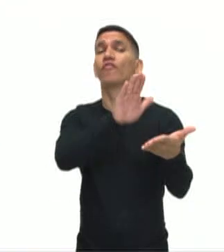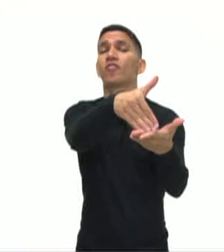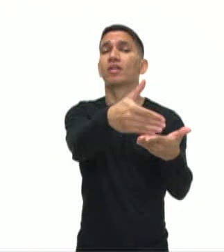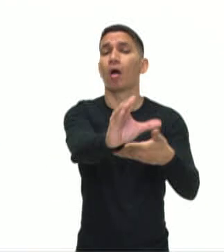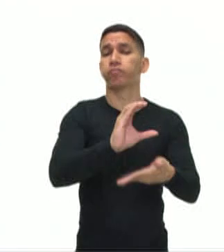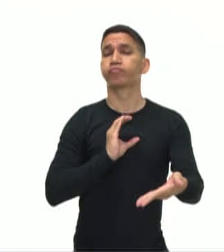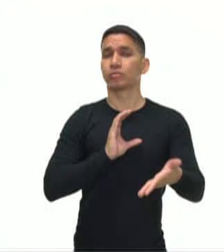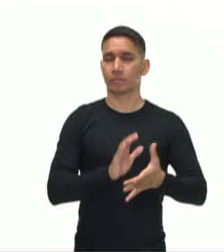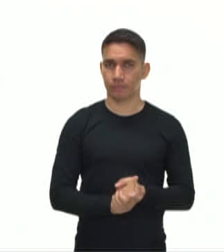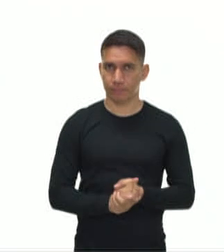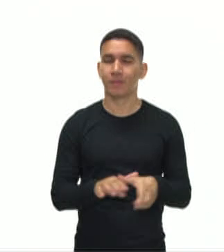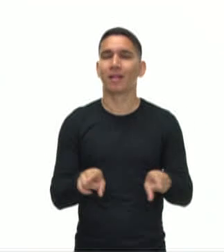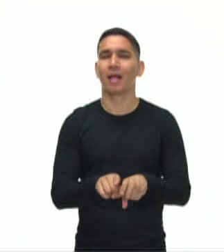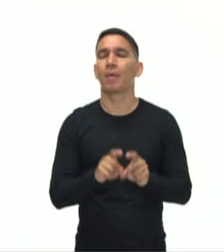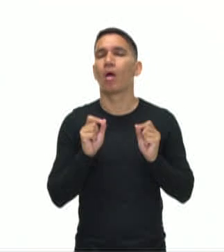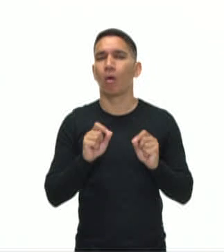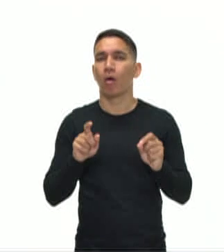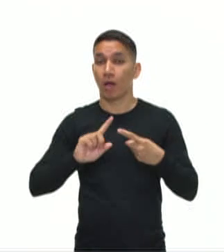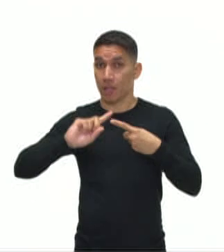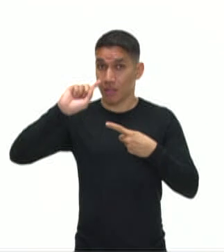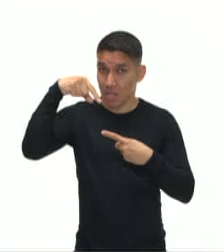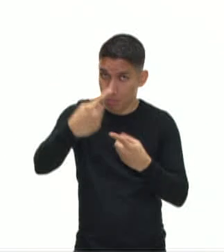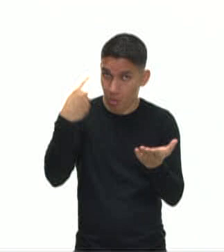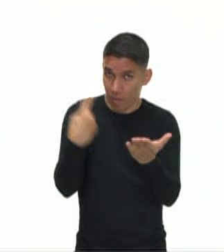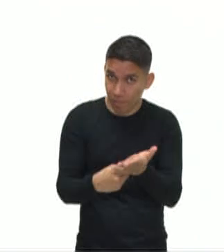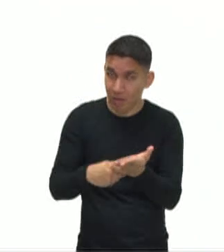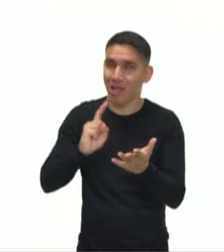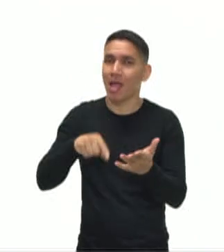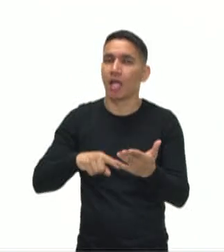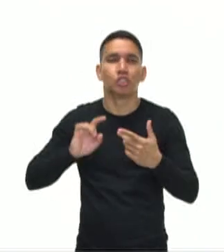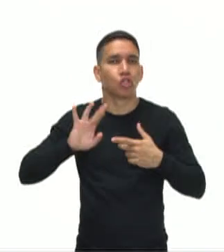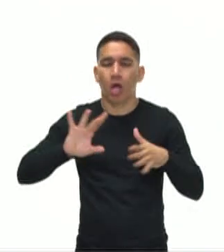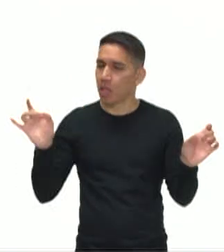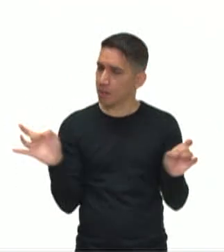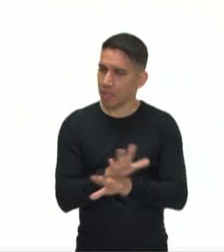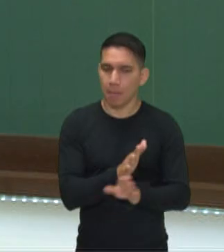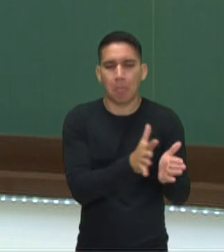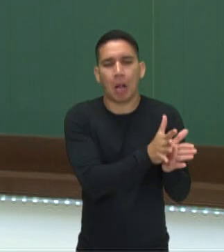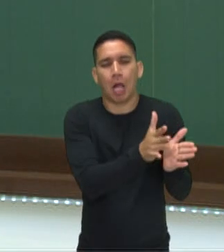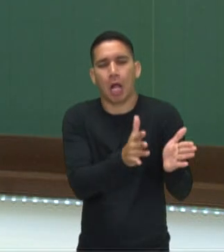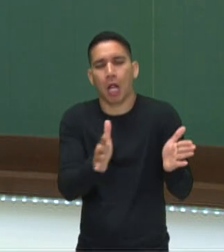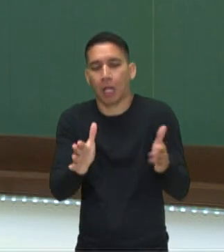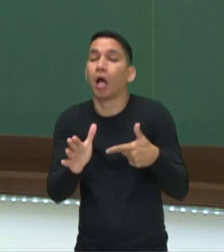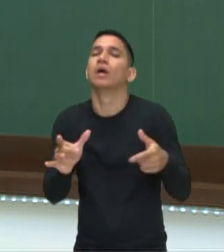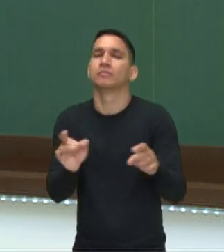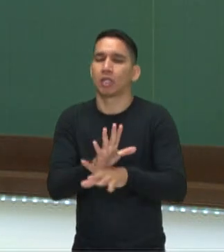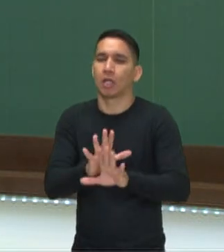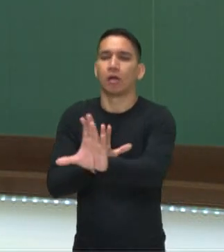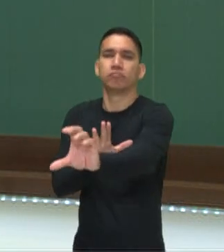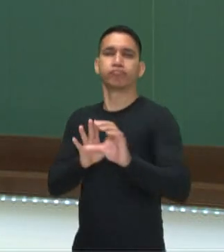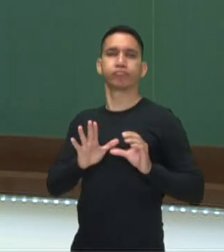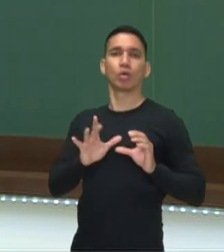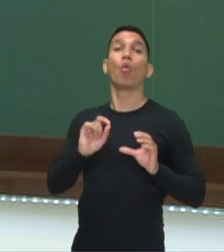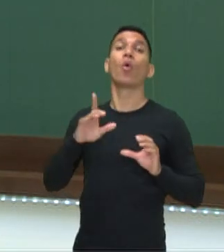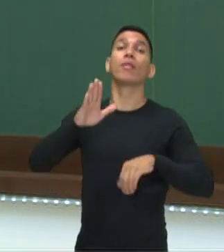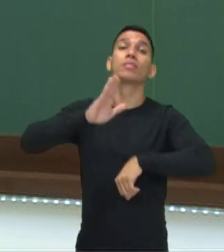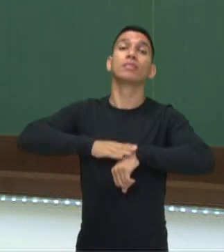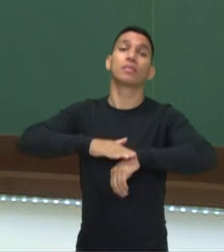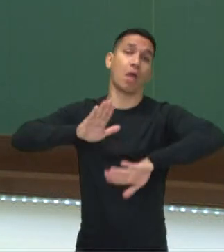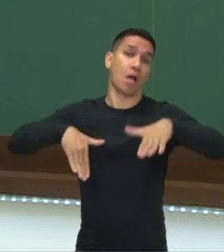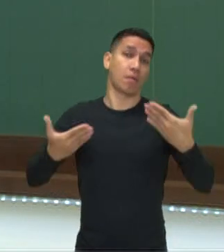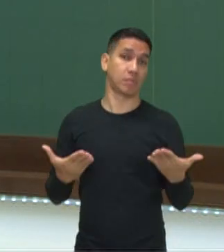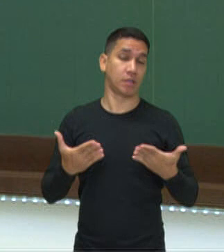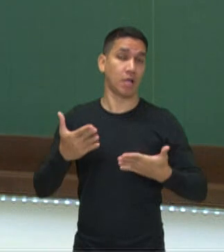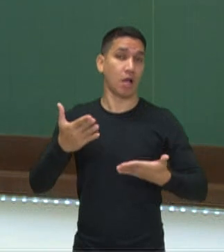os pós-fixados, que a gente só vai saber depois, quando for sacar o dinheiro, que depende do mercado financeiro.